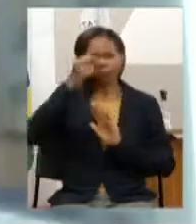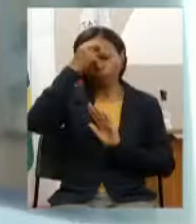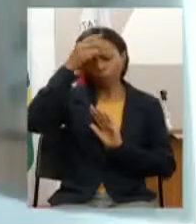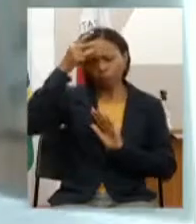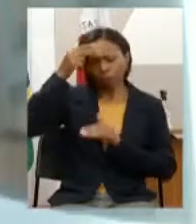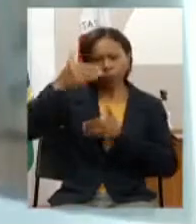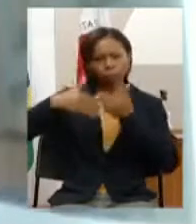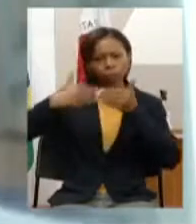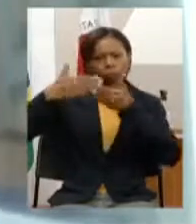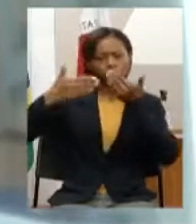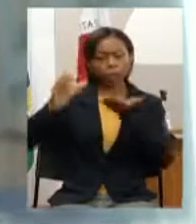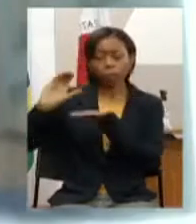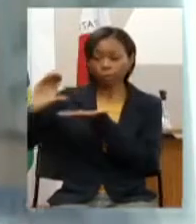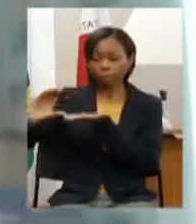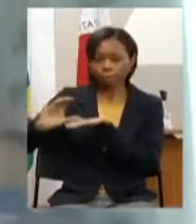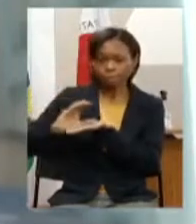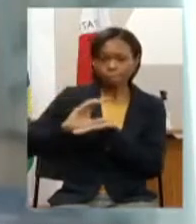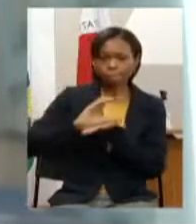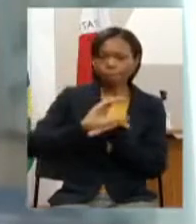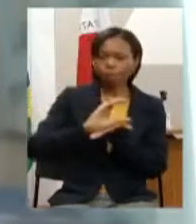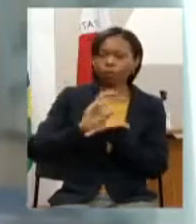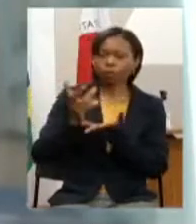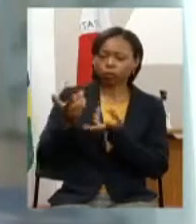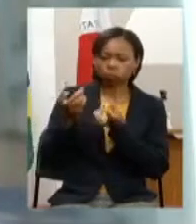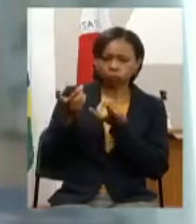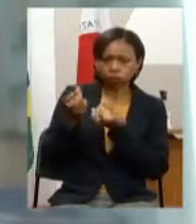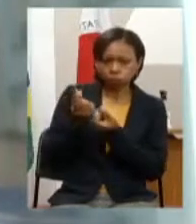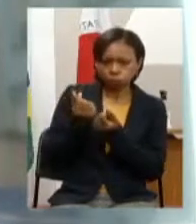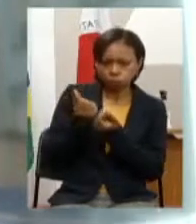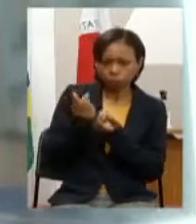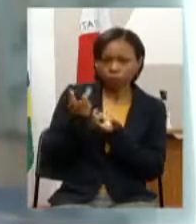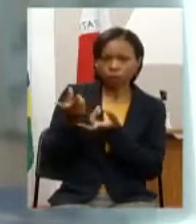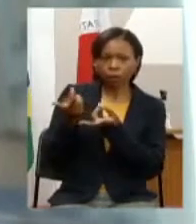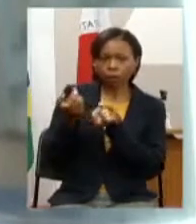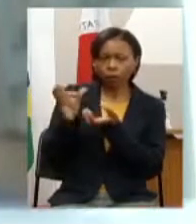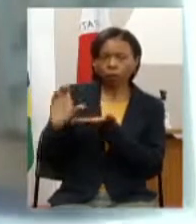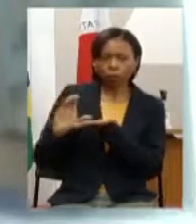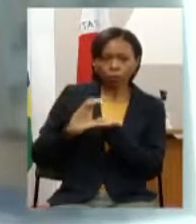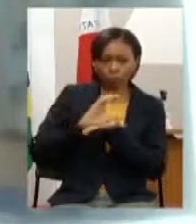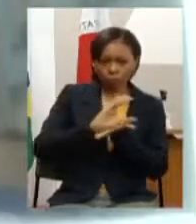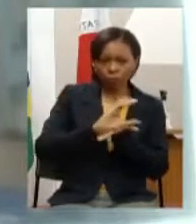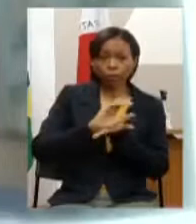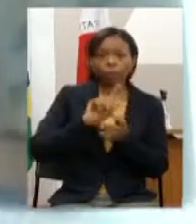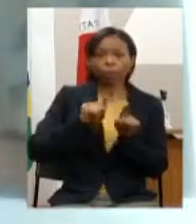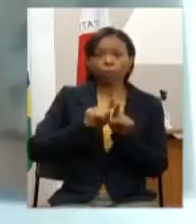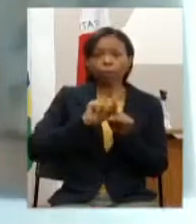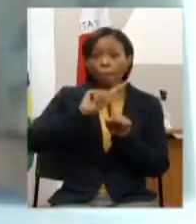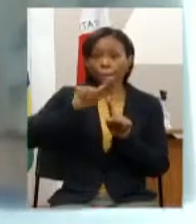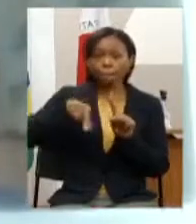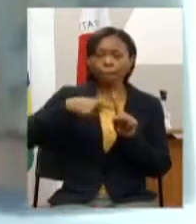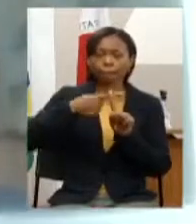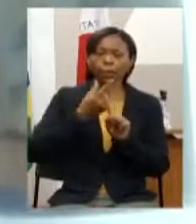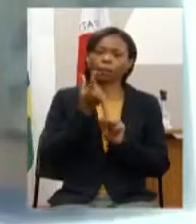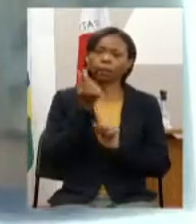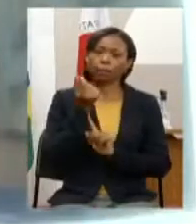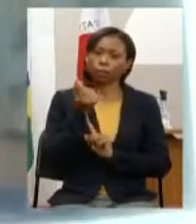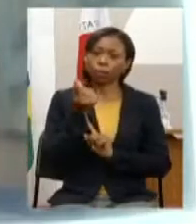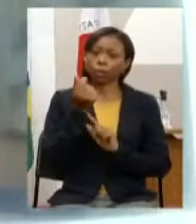transferência de recursos a primeira sugestão foi acréscimo de recursos na ação 2011